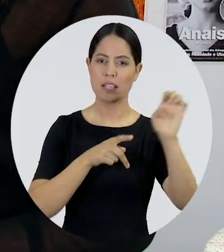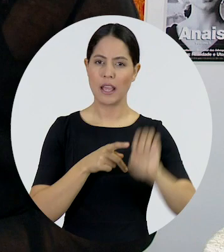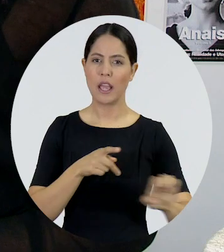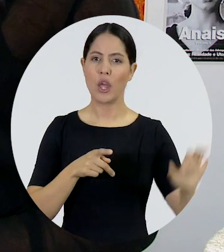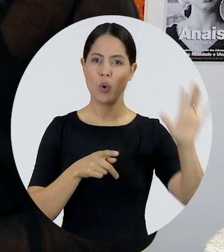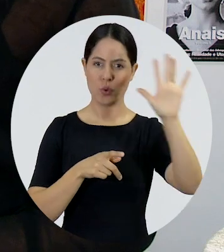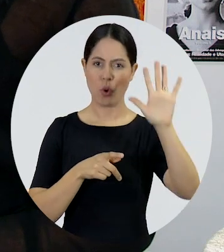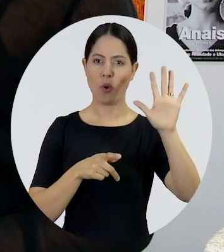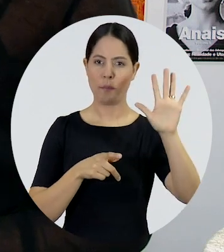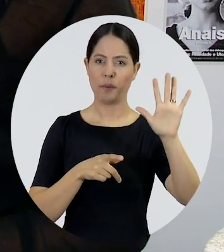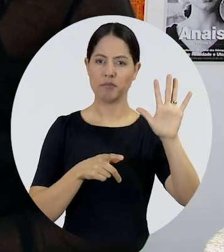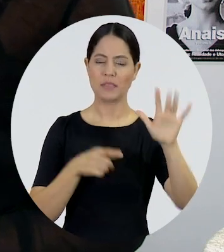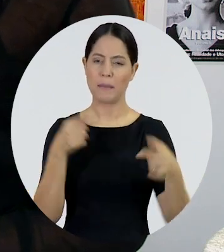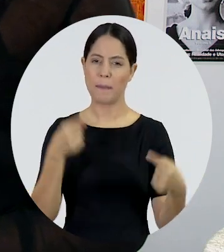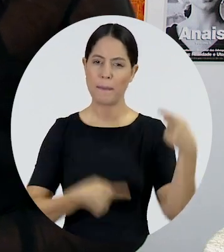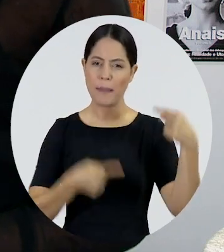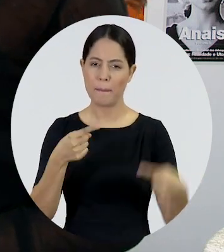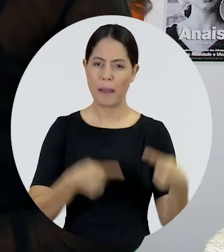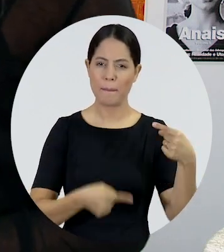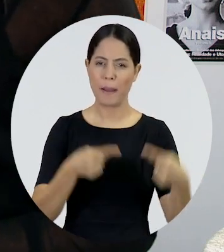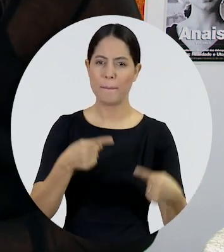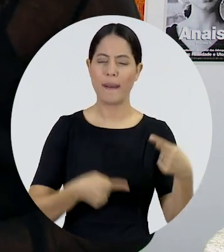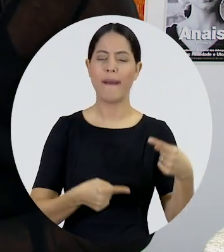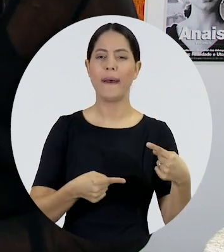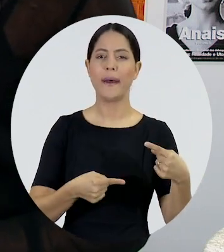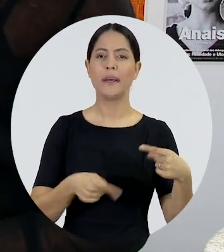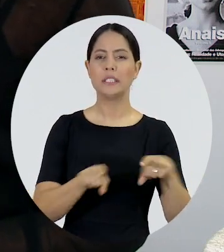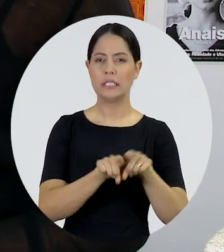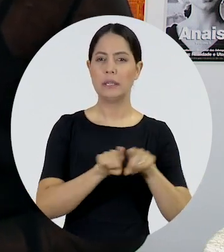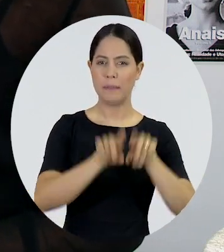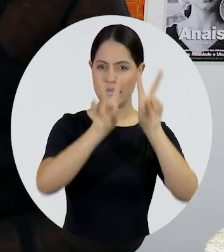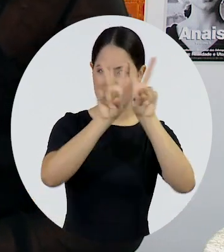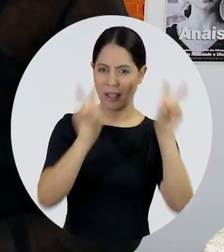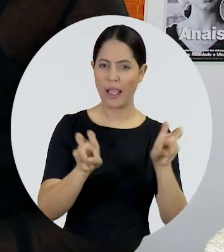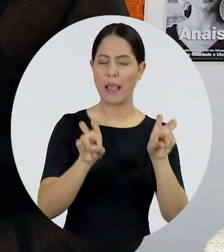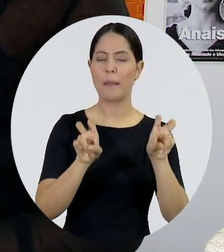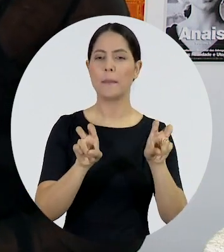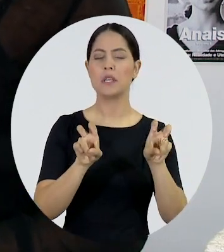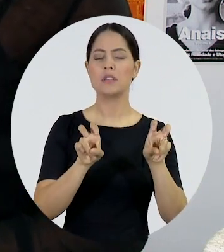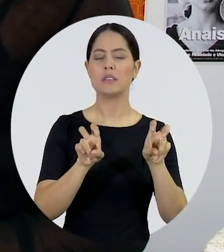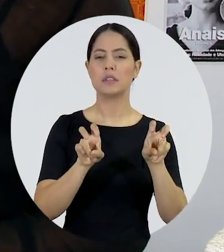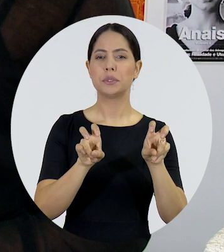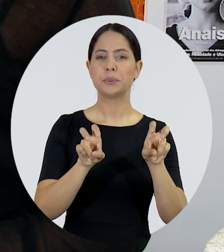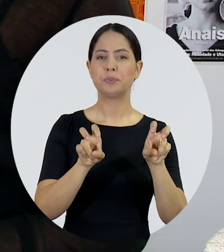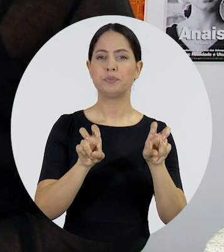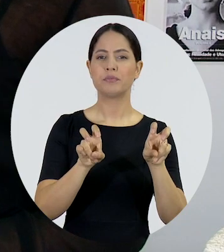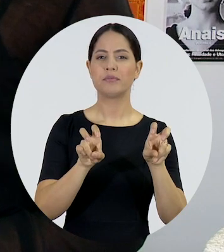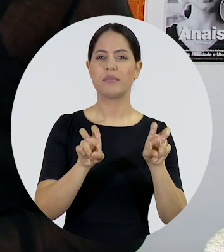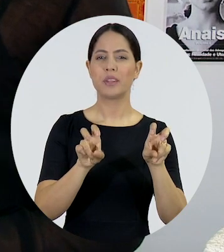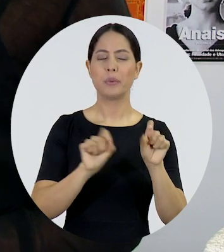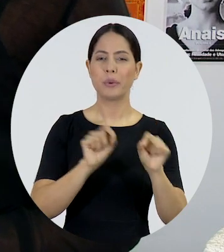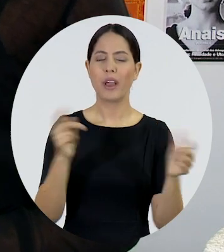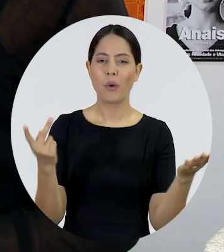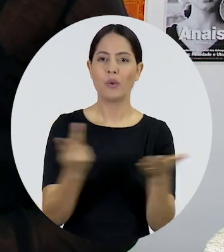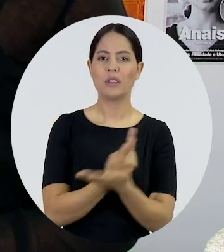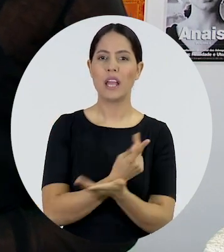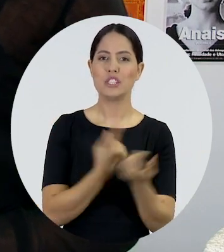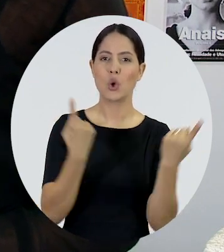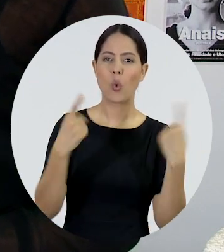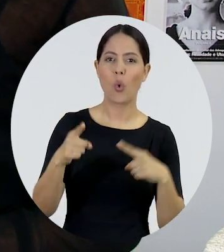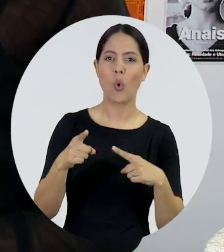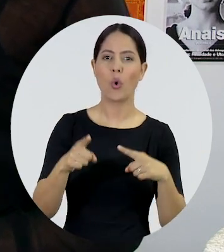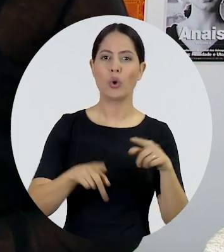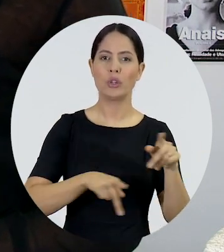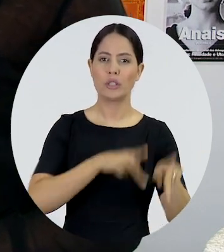na Europa onde os debates e os temas, a hostilidade